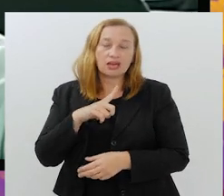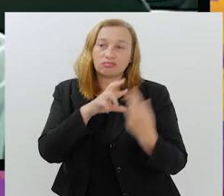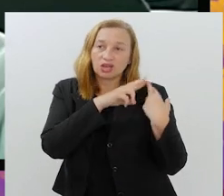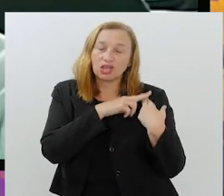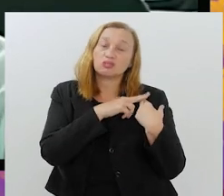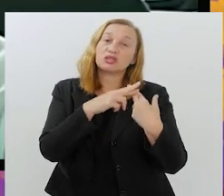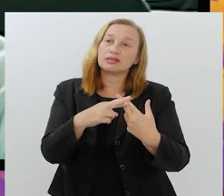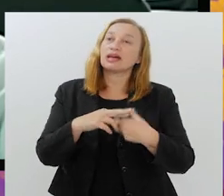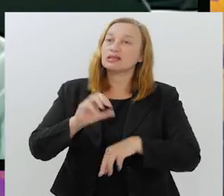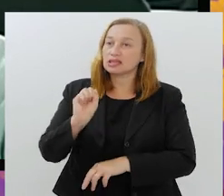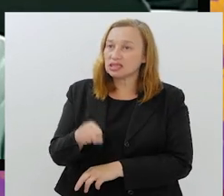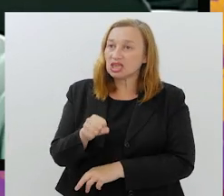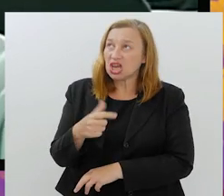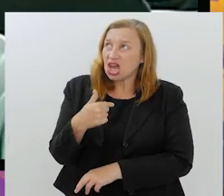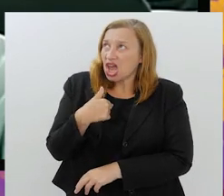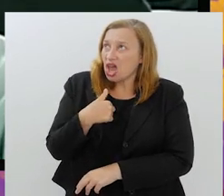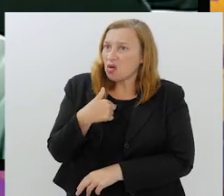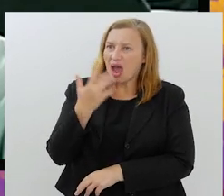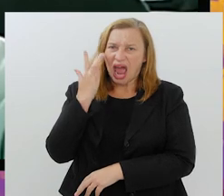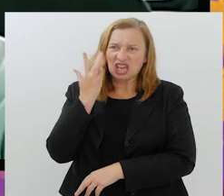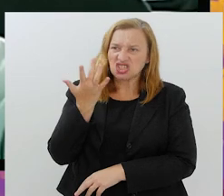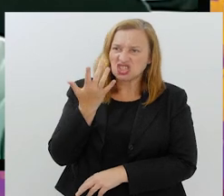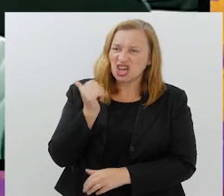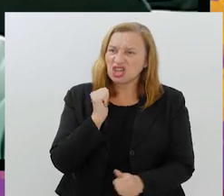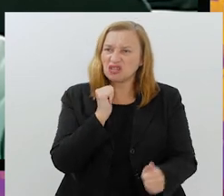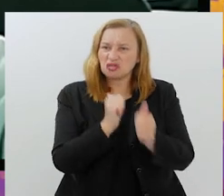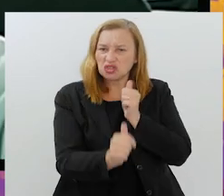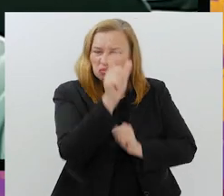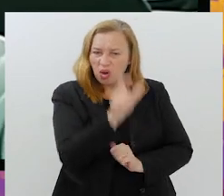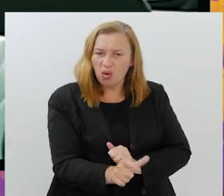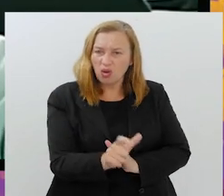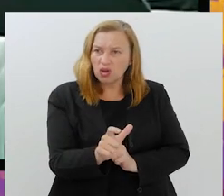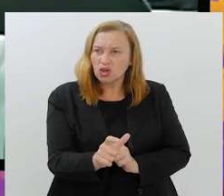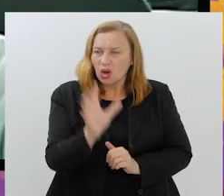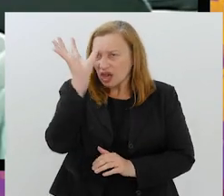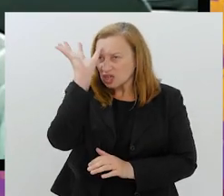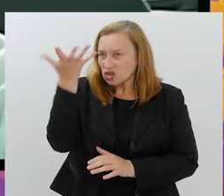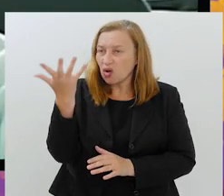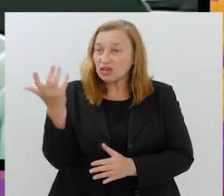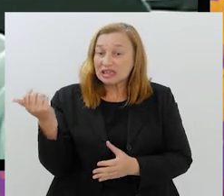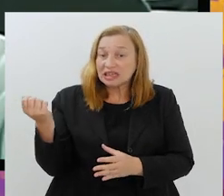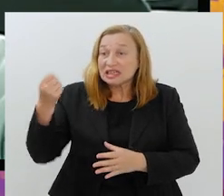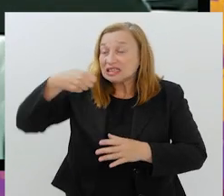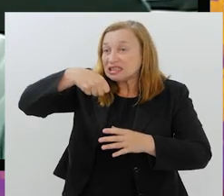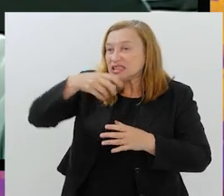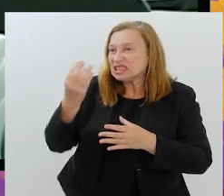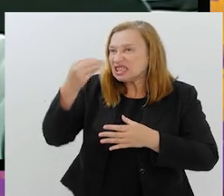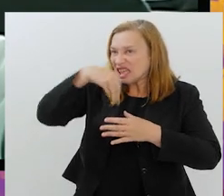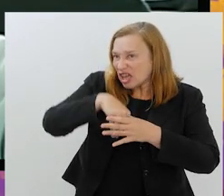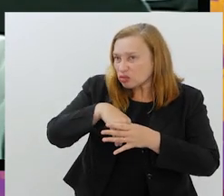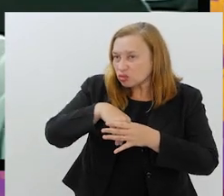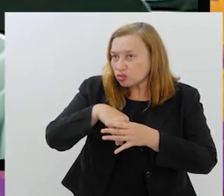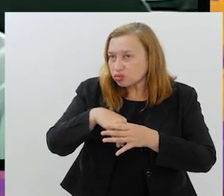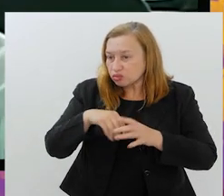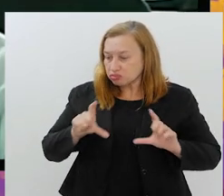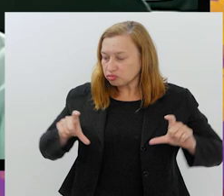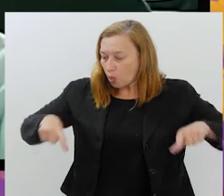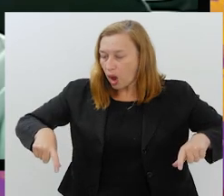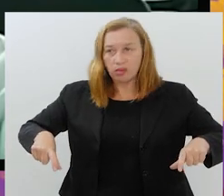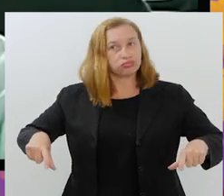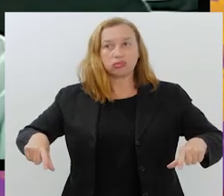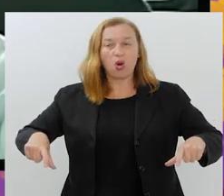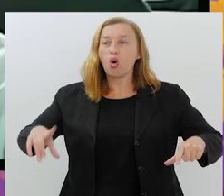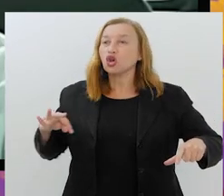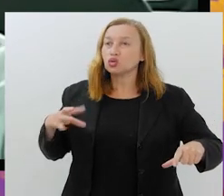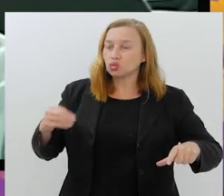tem uma parcela de responsabilidade, sim. Eu não sou daqueles que acham que o futebol se resolve só no campo. Eu acho que o futebol é um contexto amplo. Eu acho que tudo